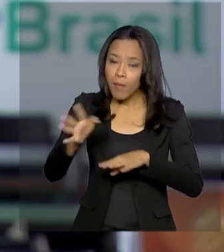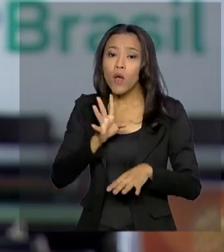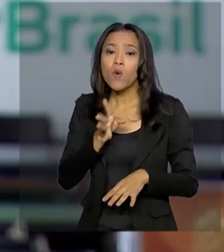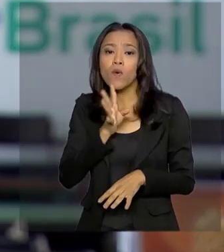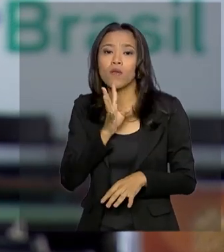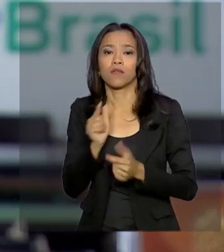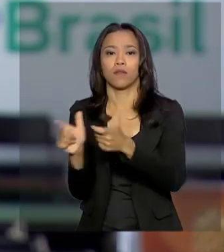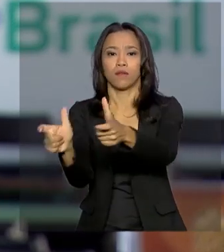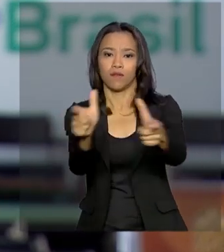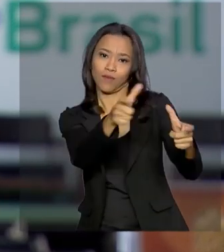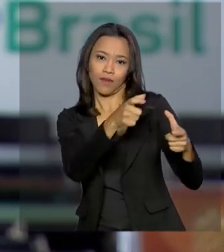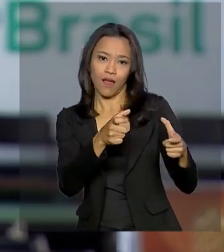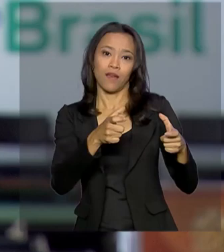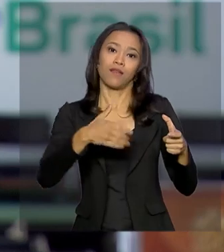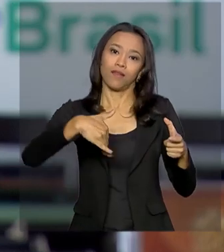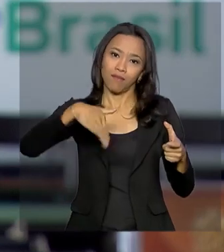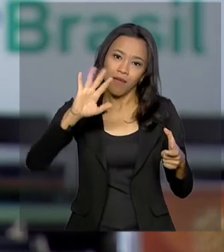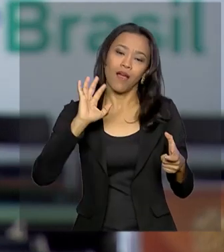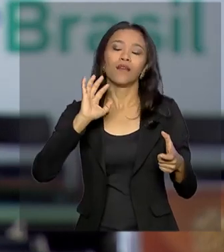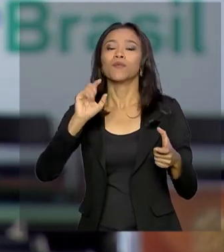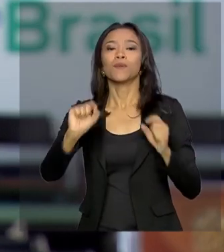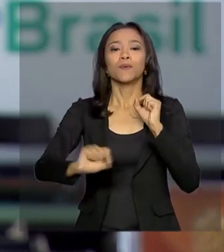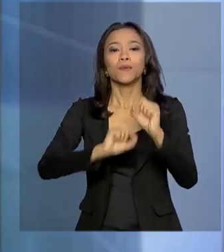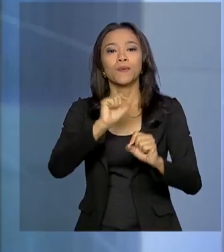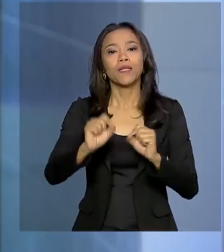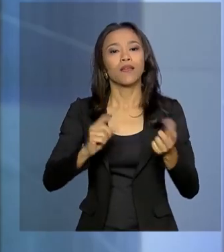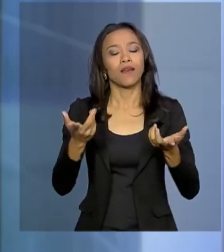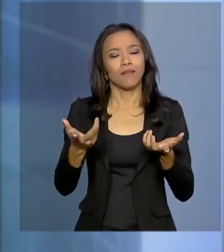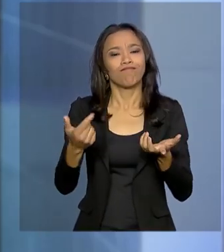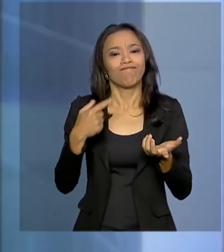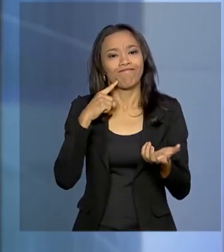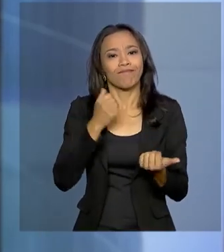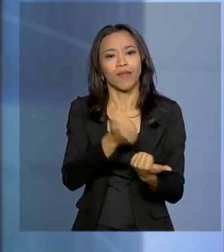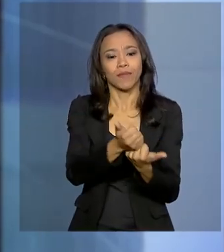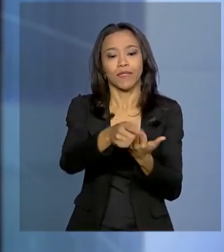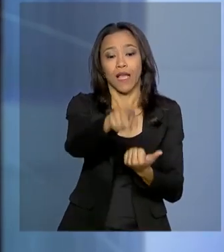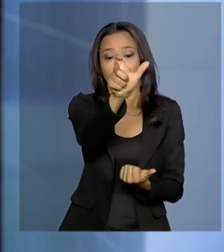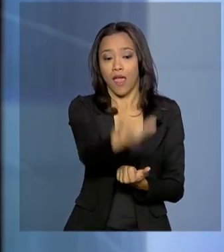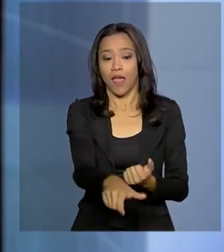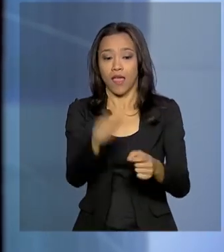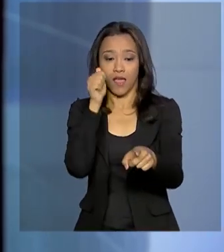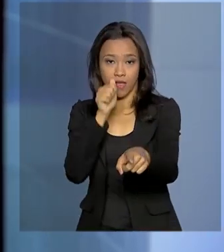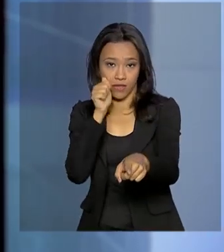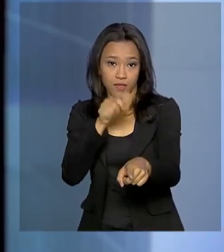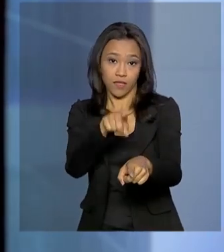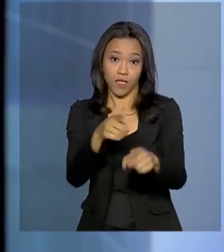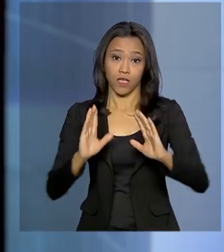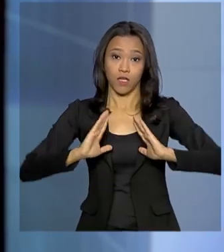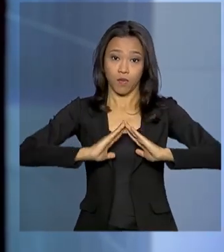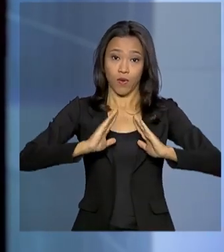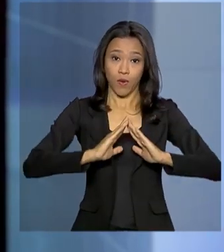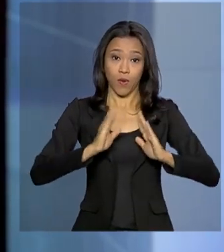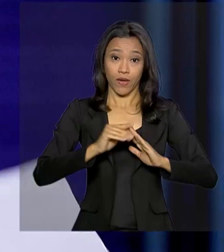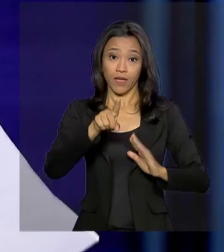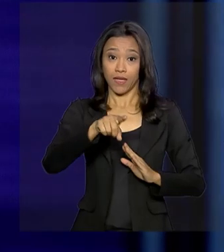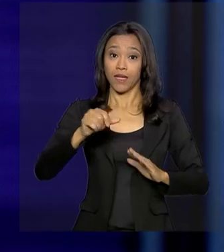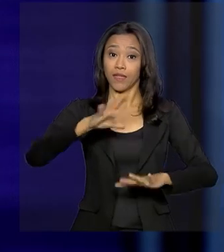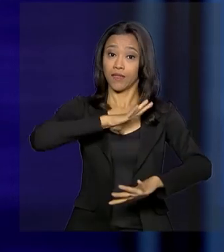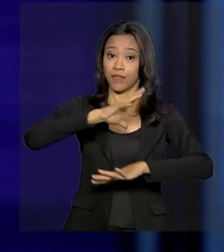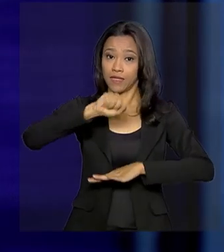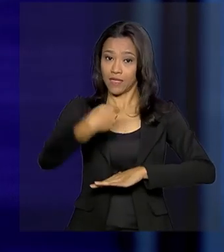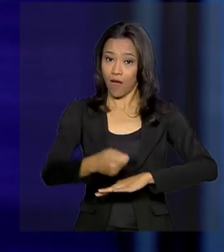garanta maior adesão aos tratamentos propostos. É o caso de Isabel Cristina, que mora em Águas Lindas,